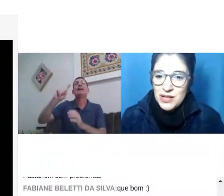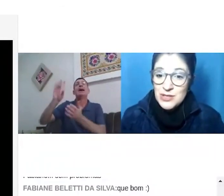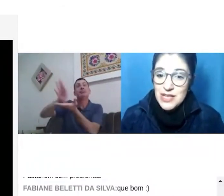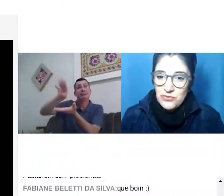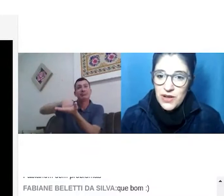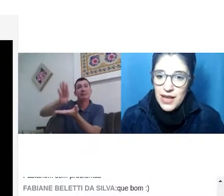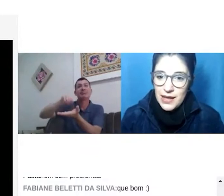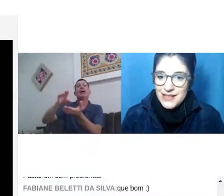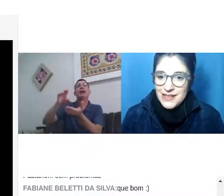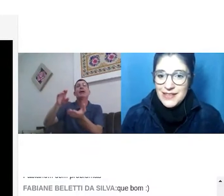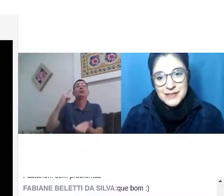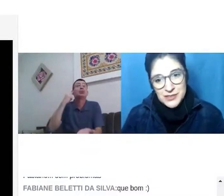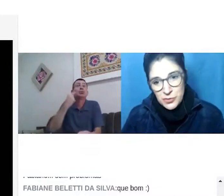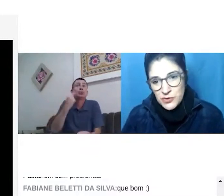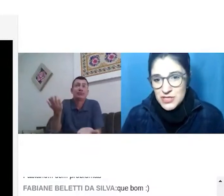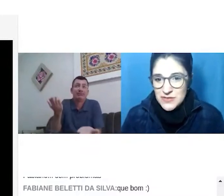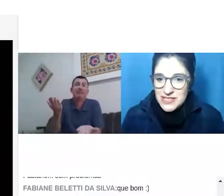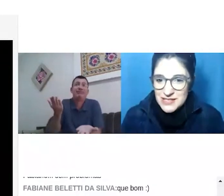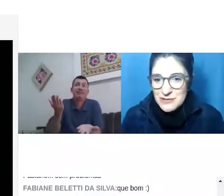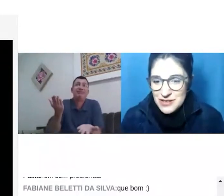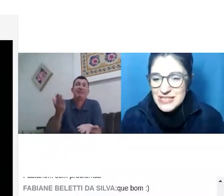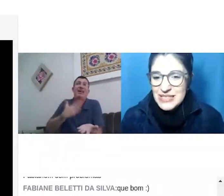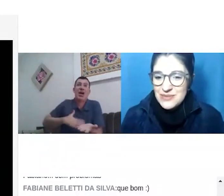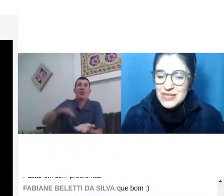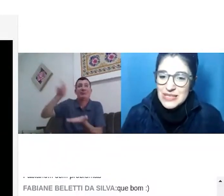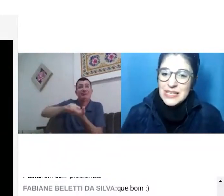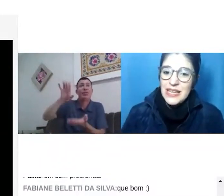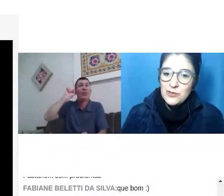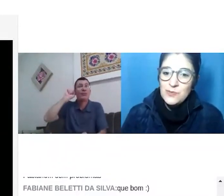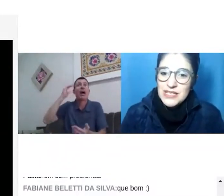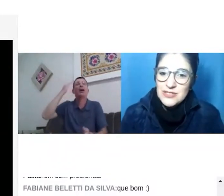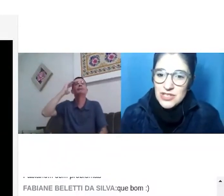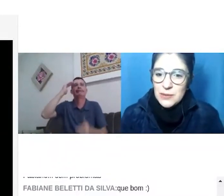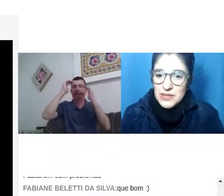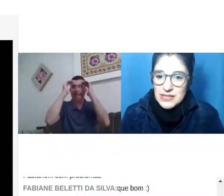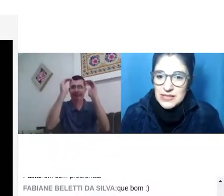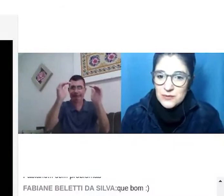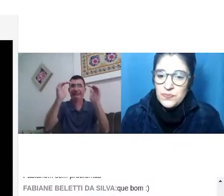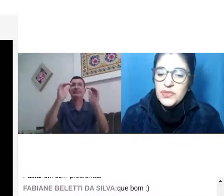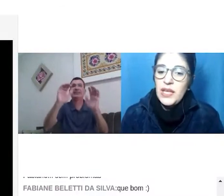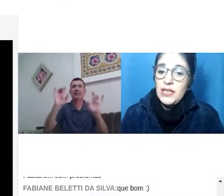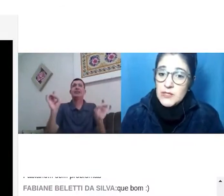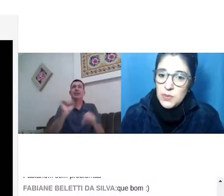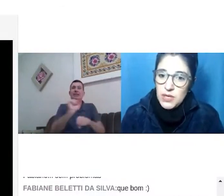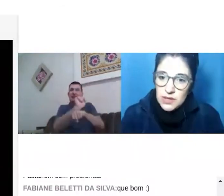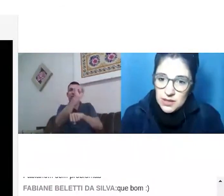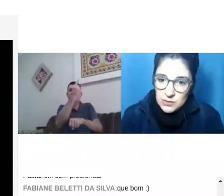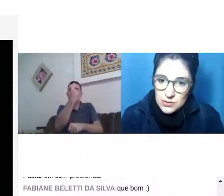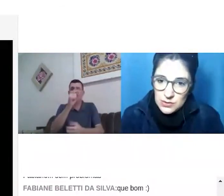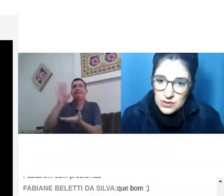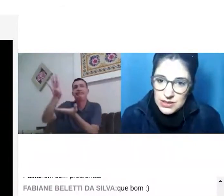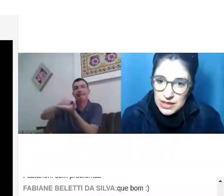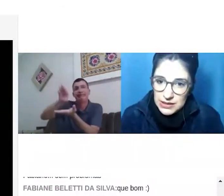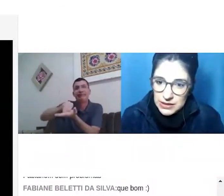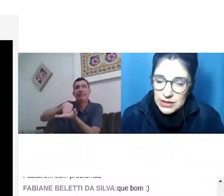no quadro sem falar o professor às vezes não gosta mas é uma questão de adaptação em respeito àquele aluno